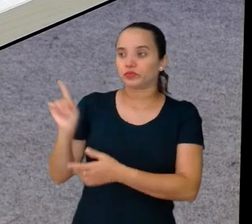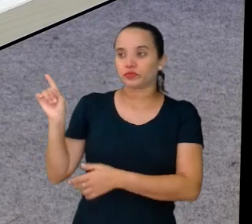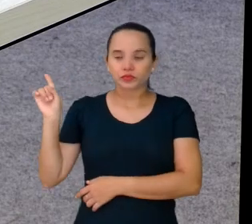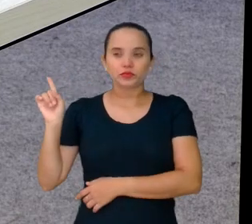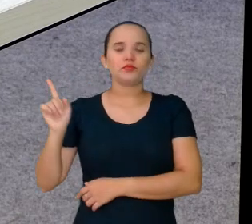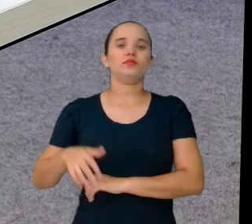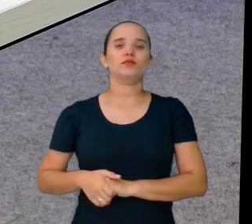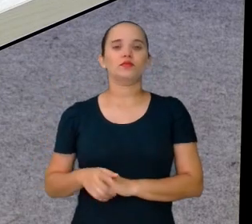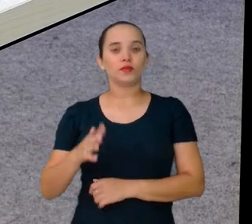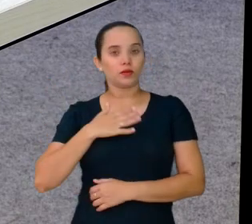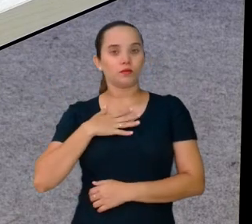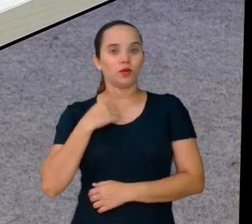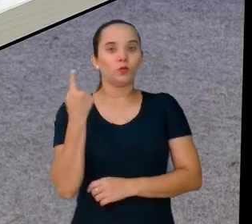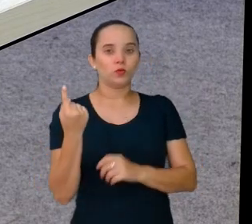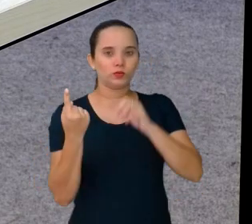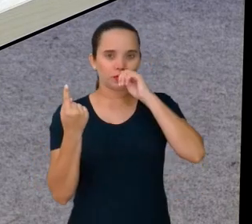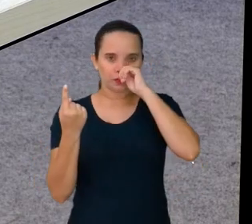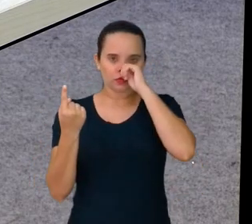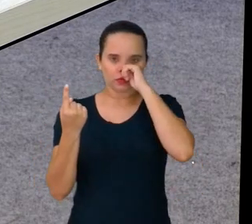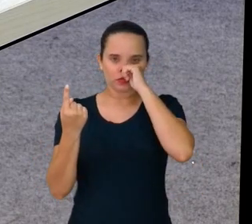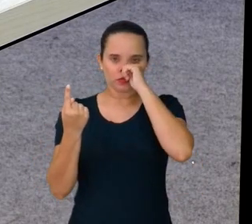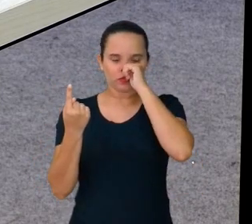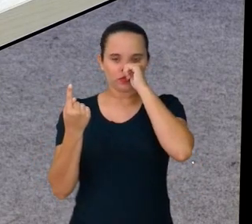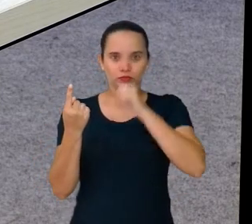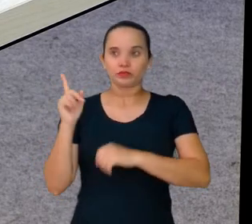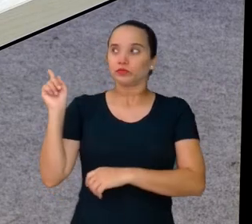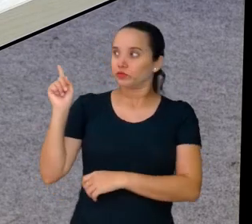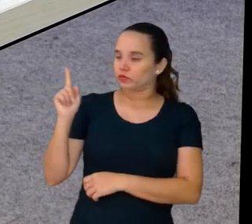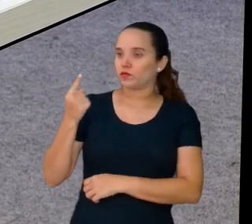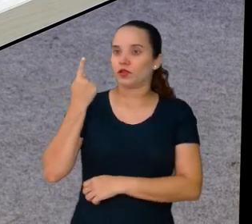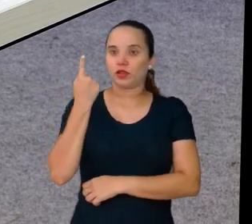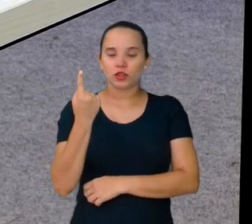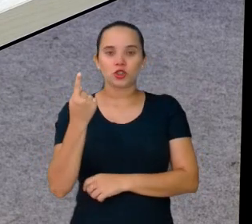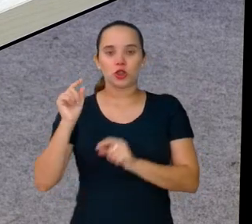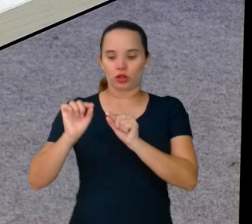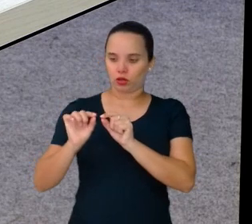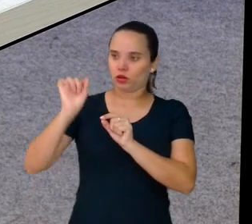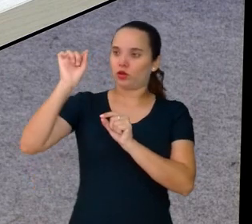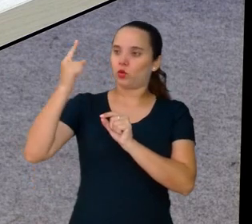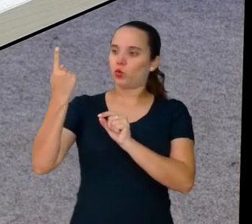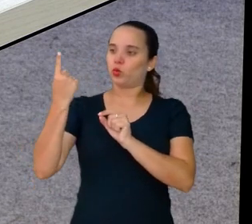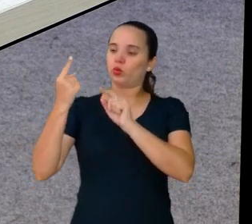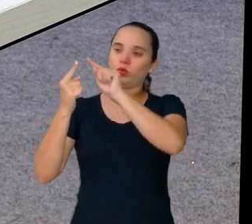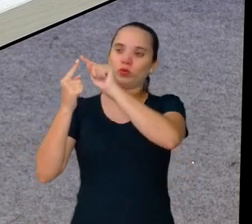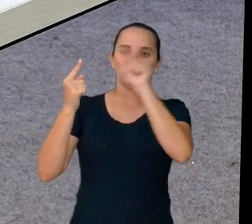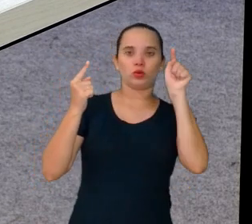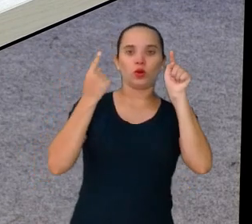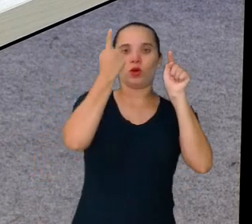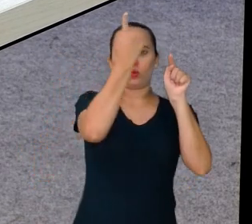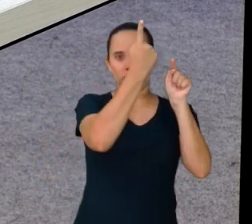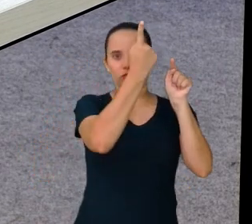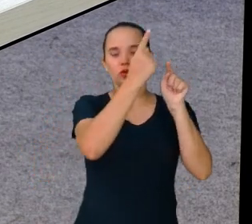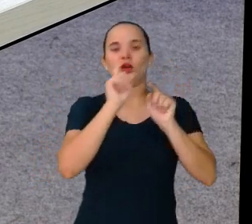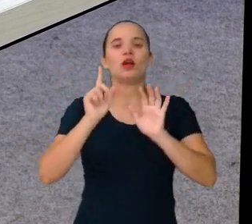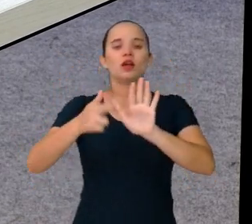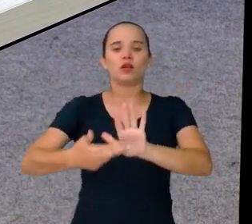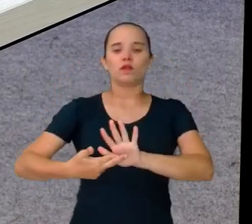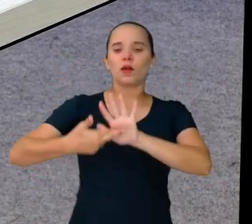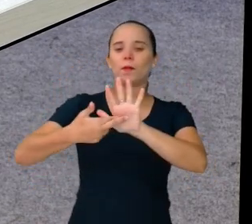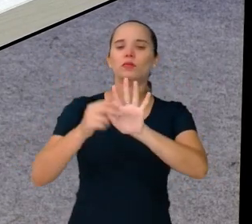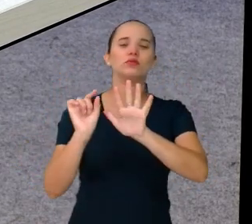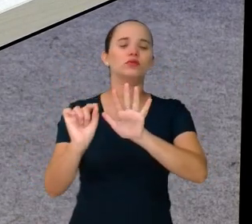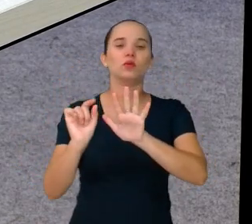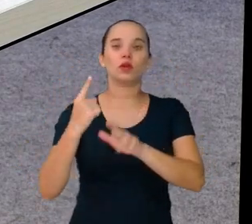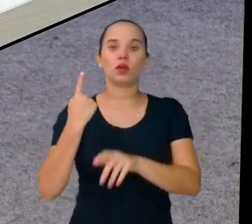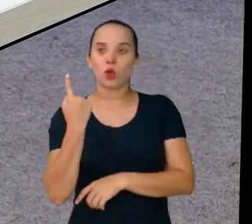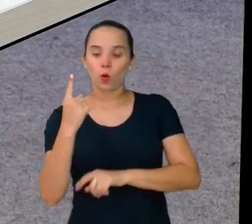1. Então, esse quadradinho de 1 por 1 vai representar o meu 1 positivo. E